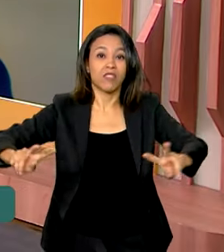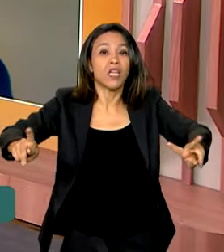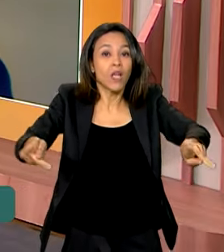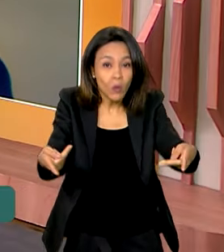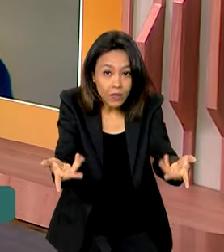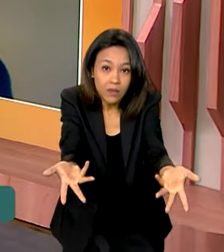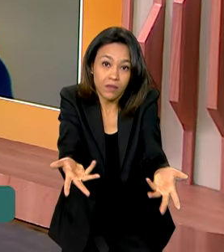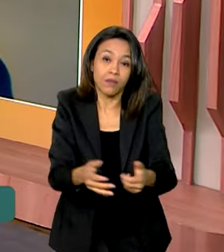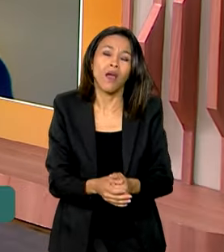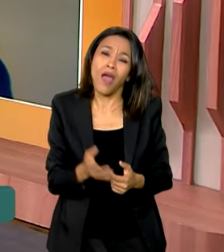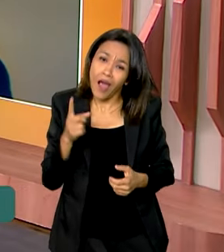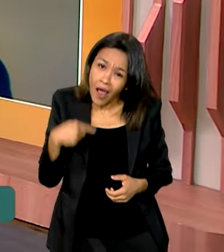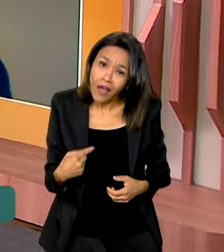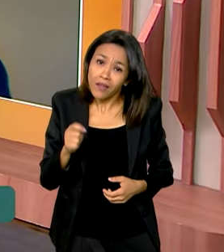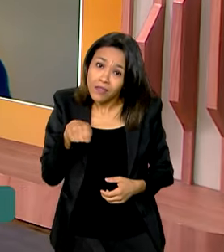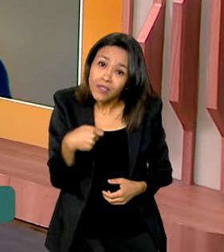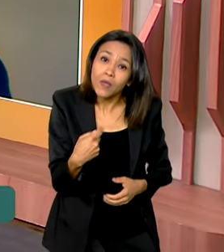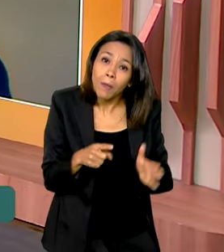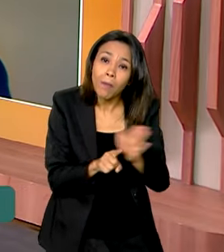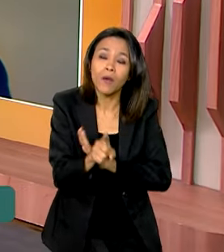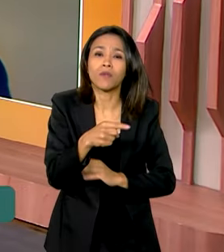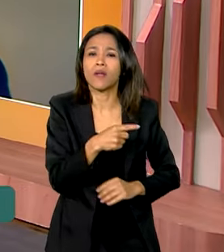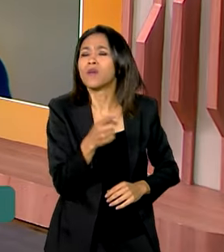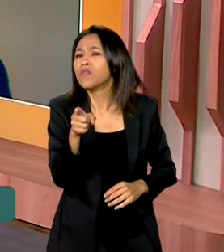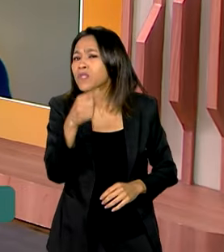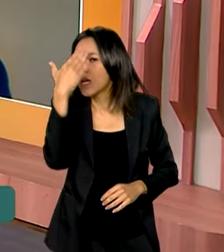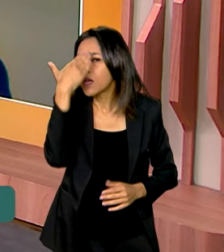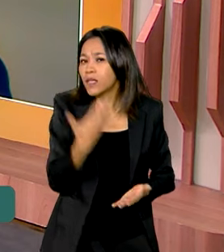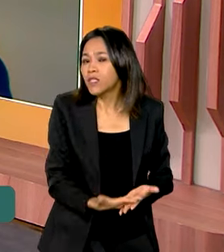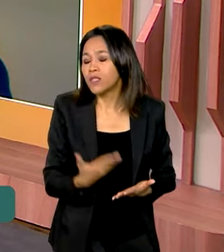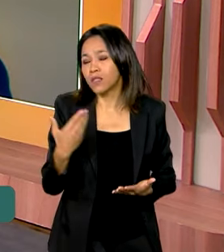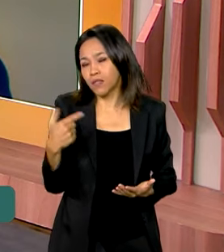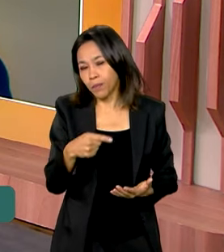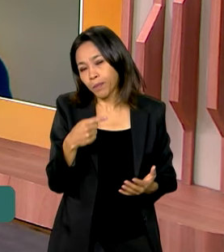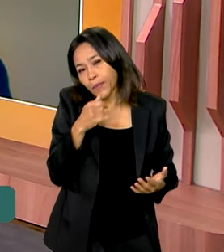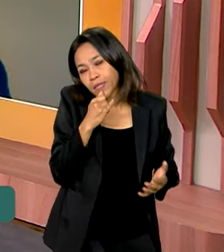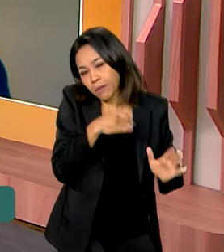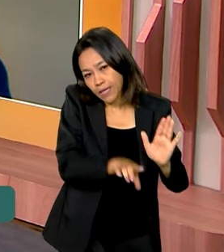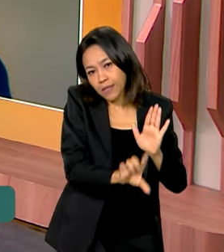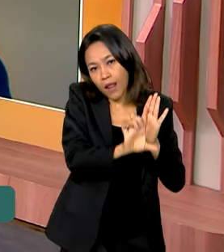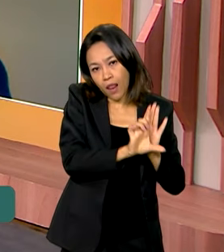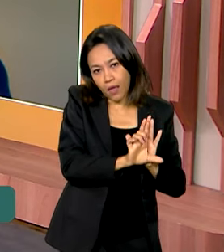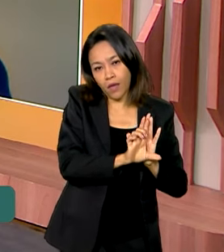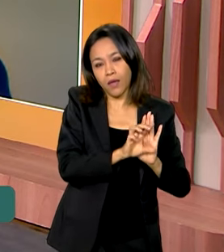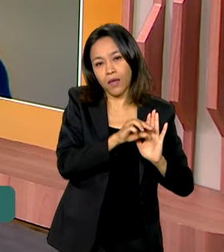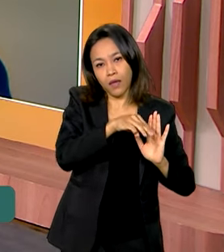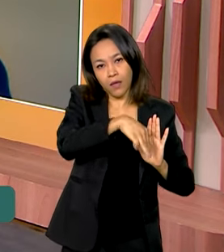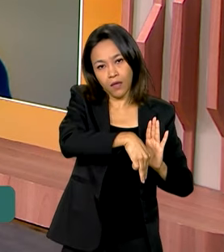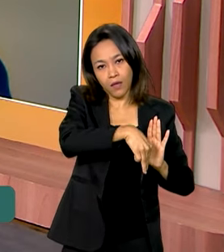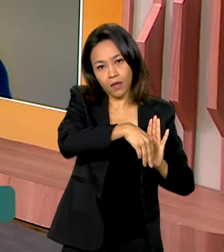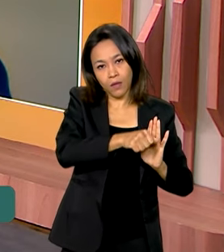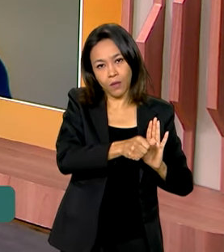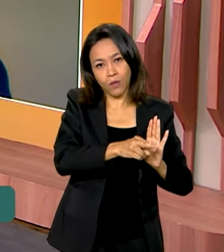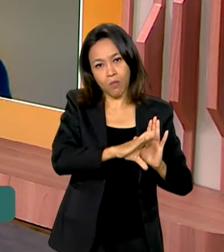ia perguntar justamente isso para senhor. De que forma o senhor acredita que iniciativas como essa lei do marco temporal podem favorecer o